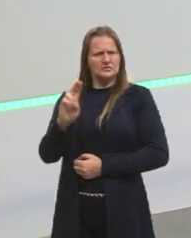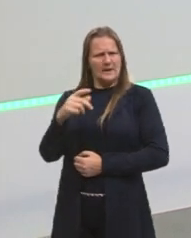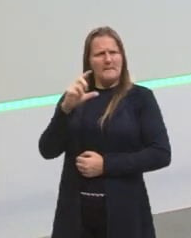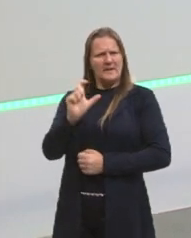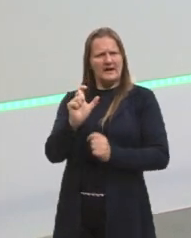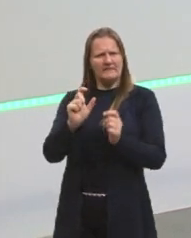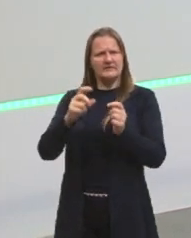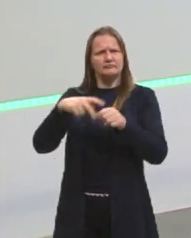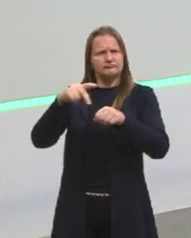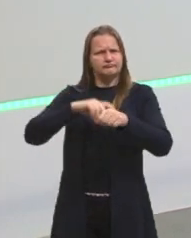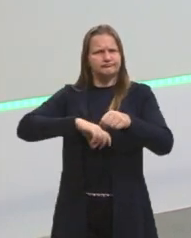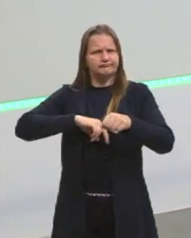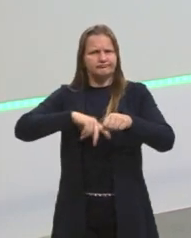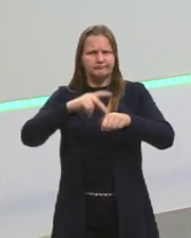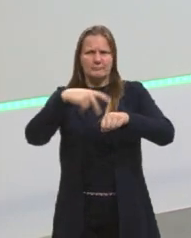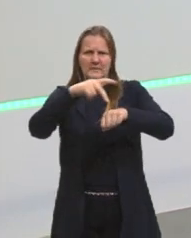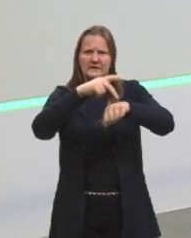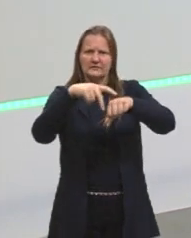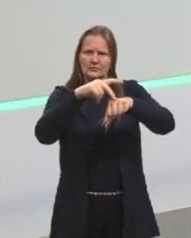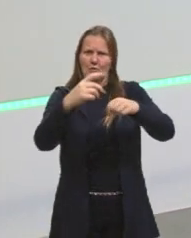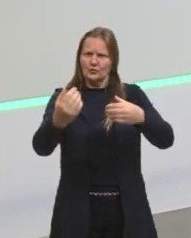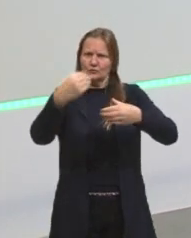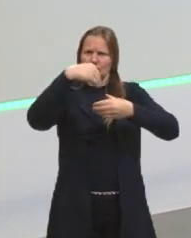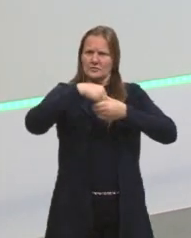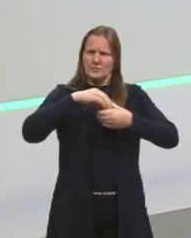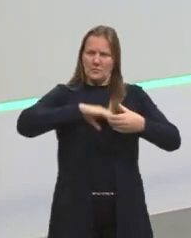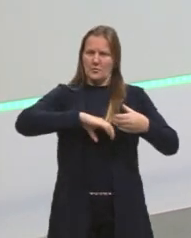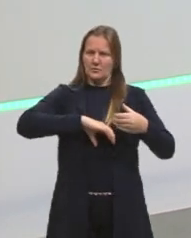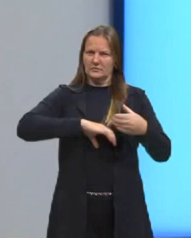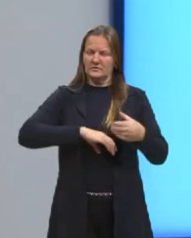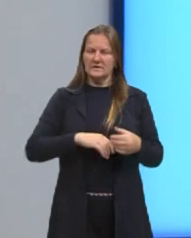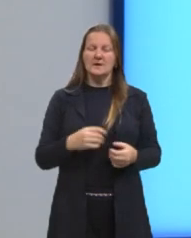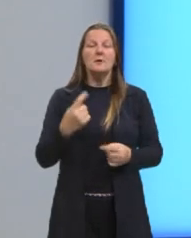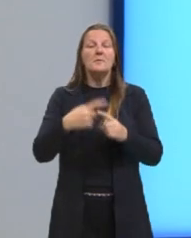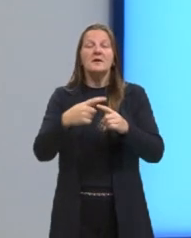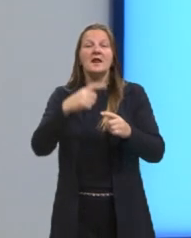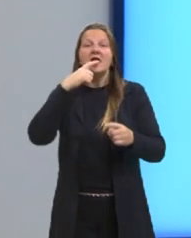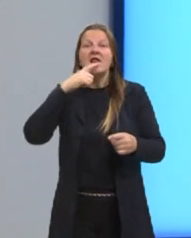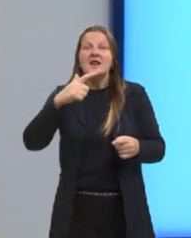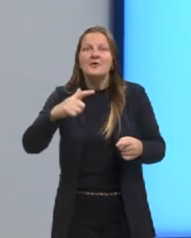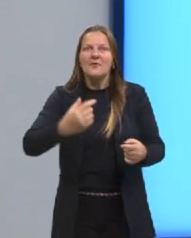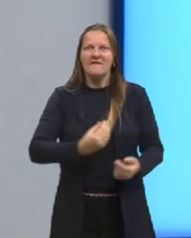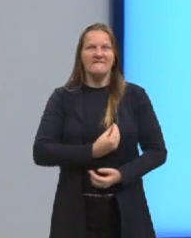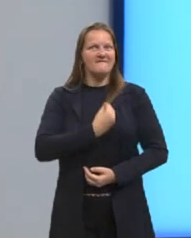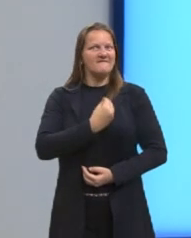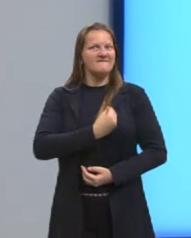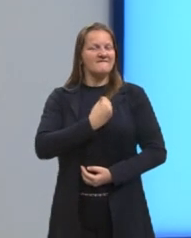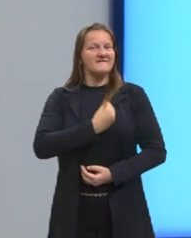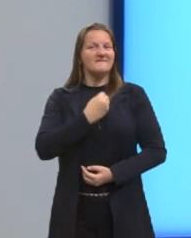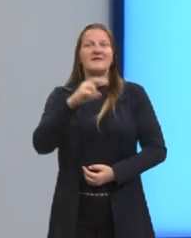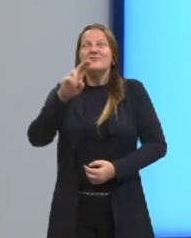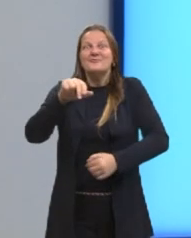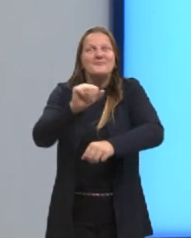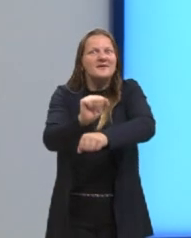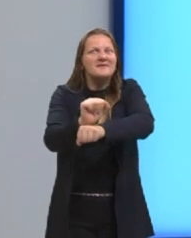dentro da língua portuguesa? A nossa língua é uma língua viva, ela não é uma língua estanque, ela não é uma língua morta, ela é uma